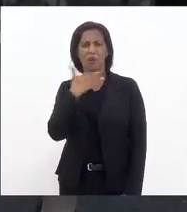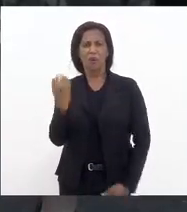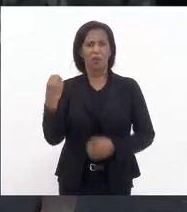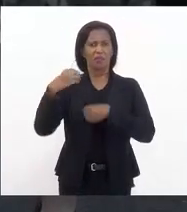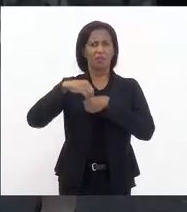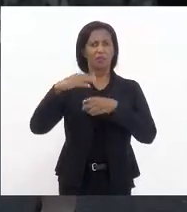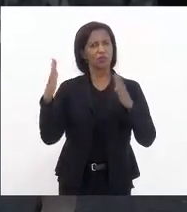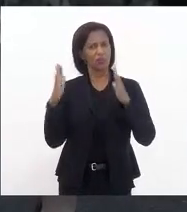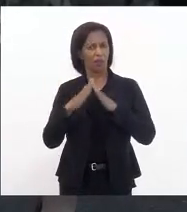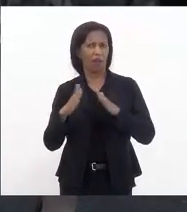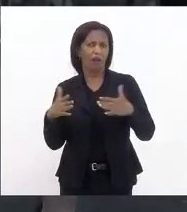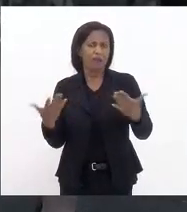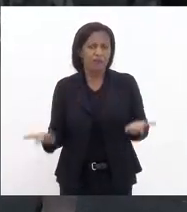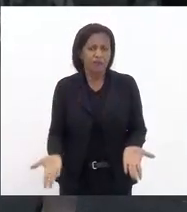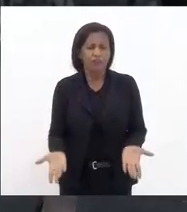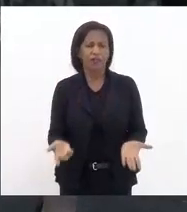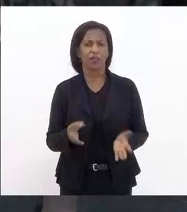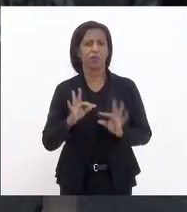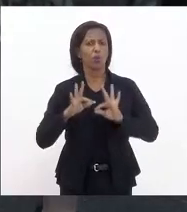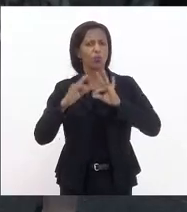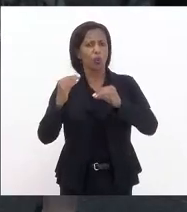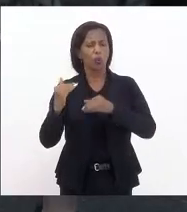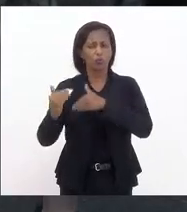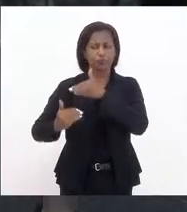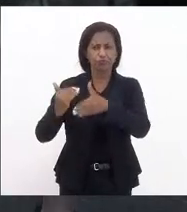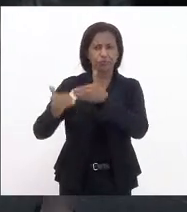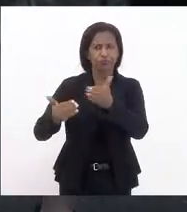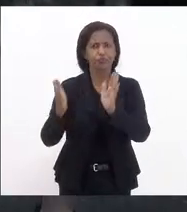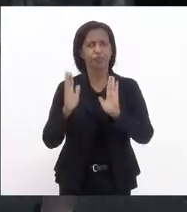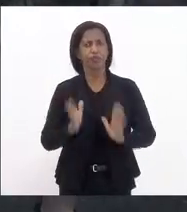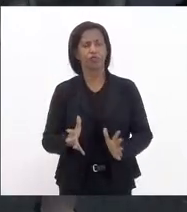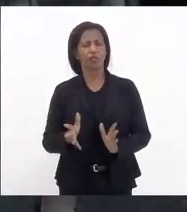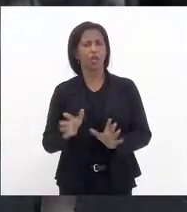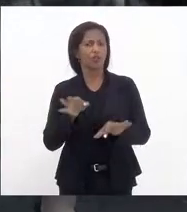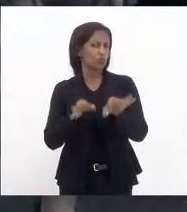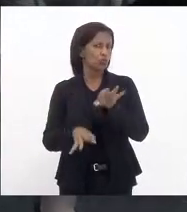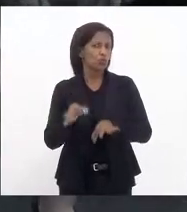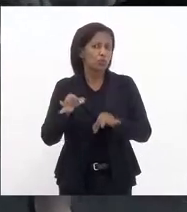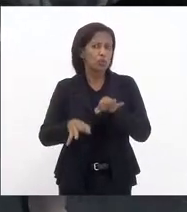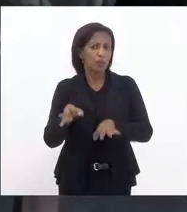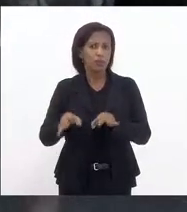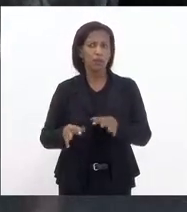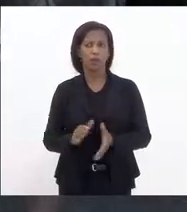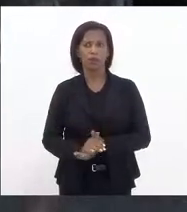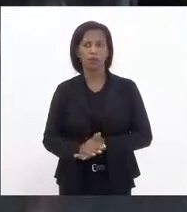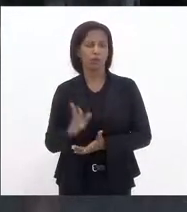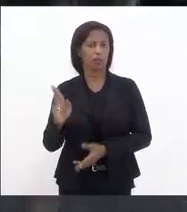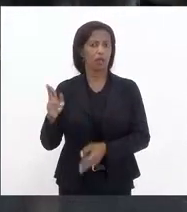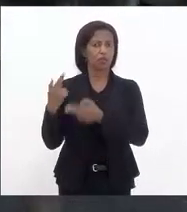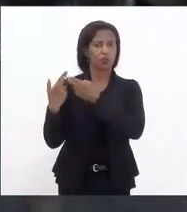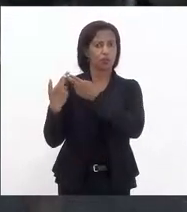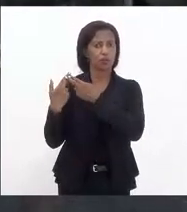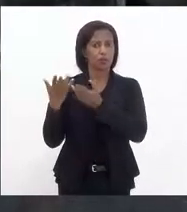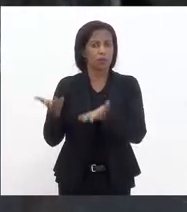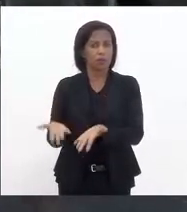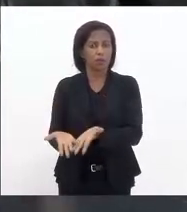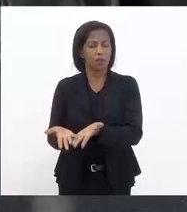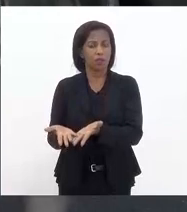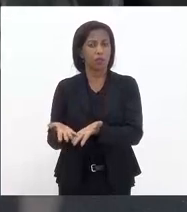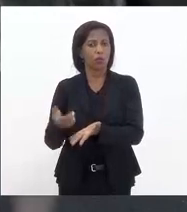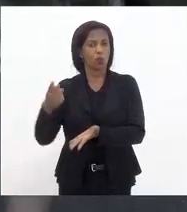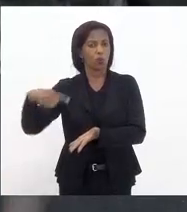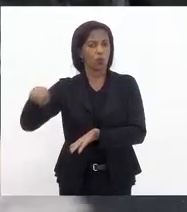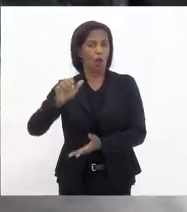casa enfim e que está todo um processo já de julgamento e responsabilizando os